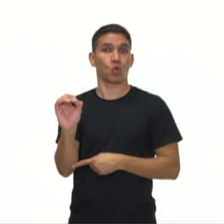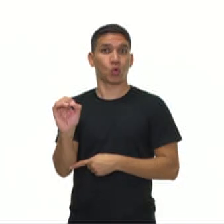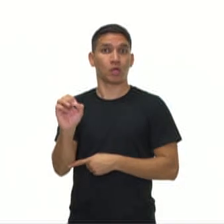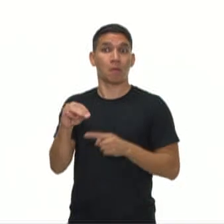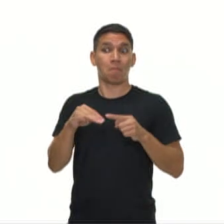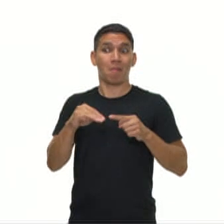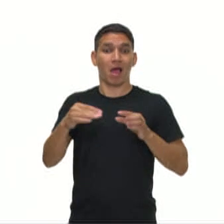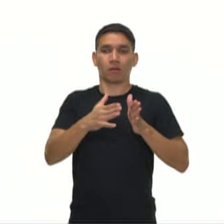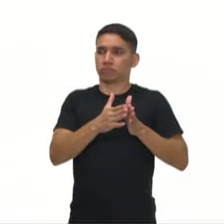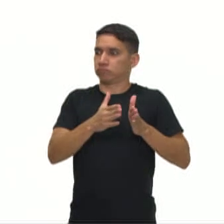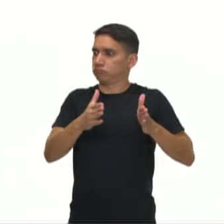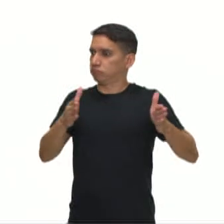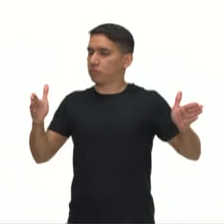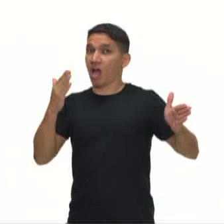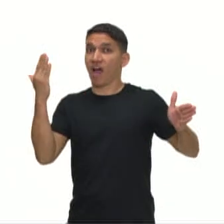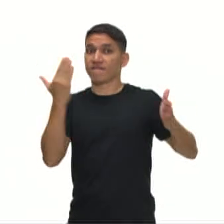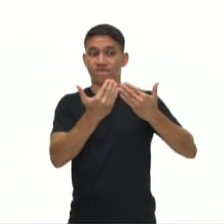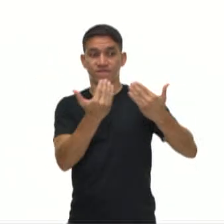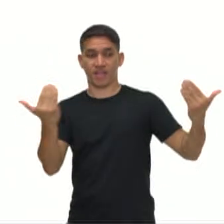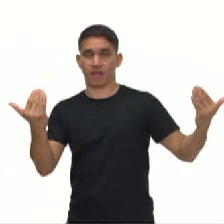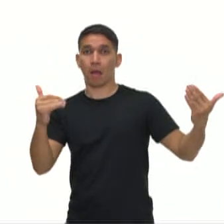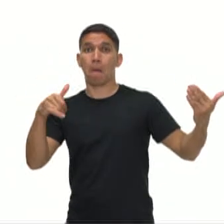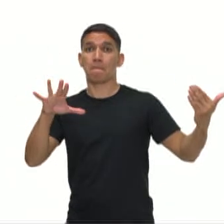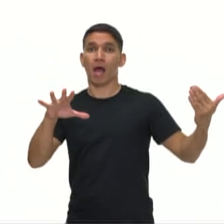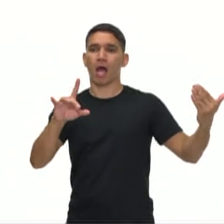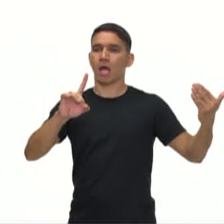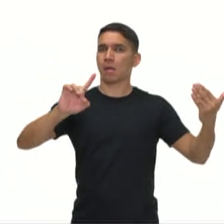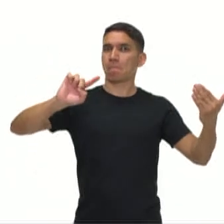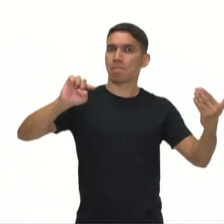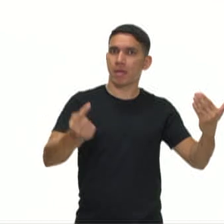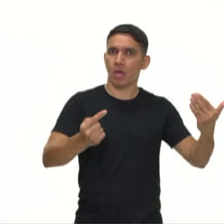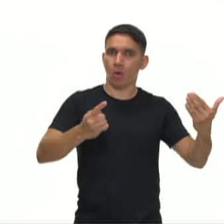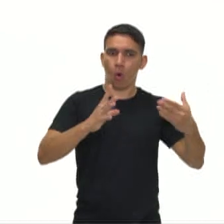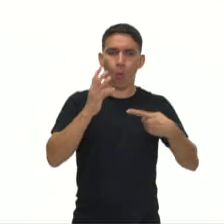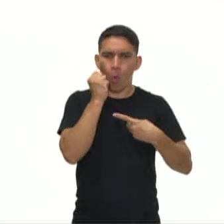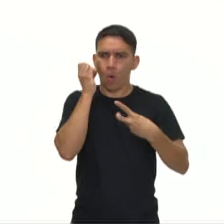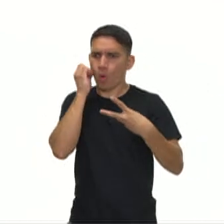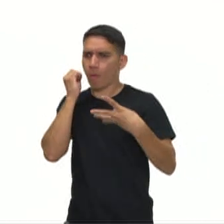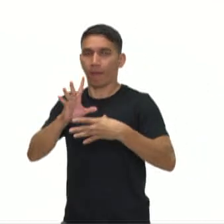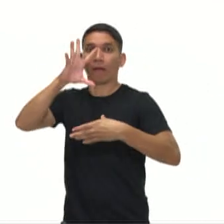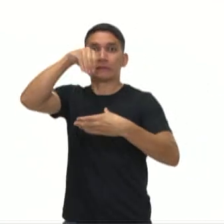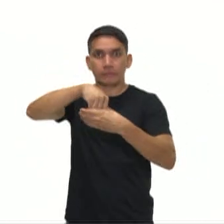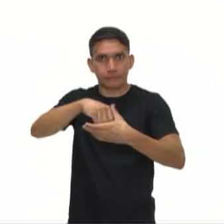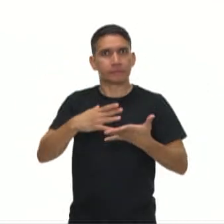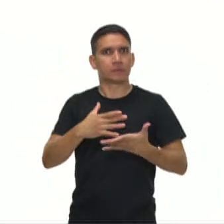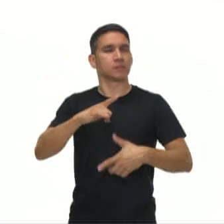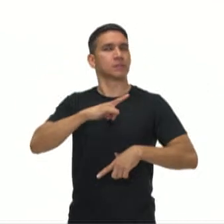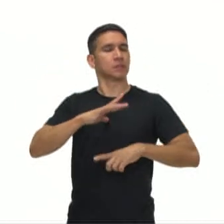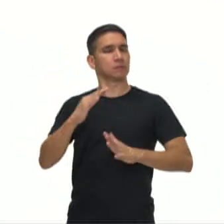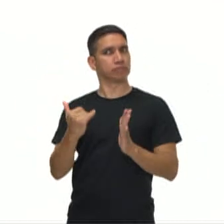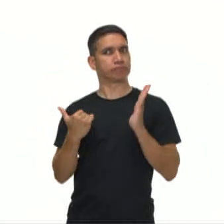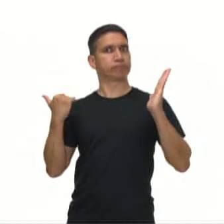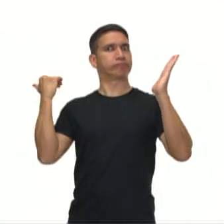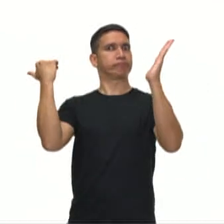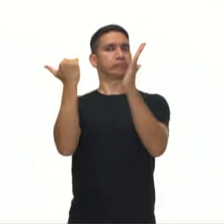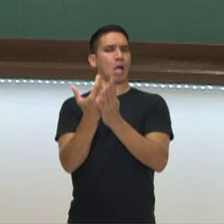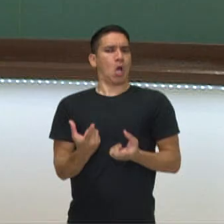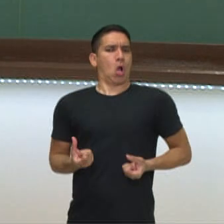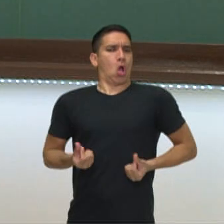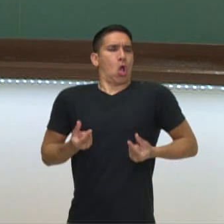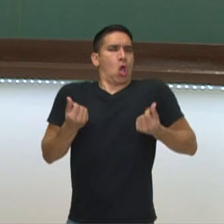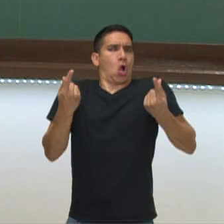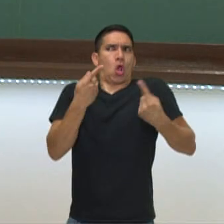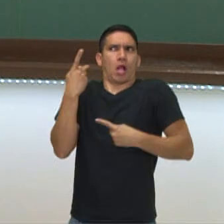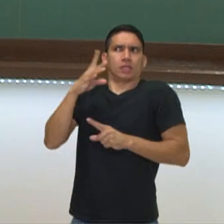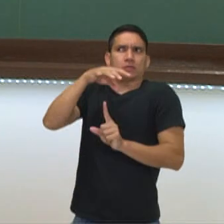de fachada, mais de mil cômodos dentro, um grande poder ostentado por essa monarquia